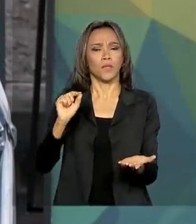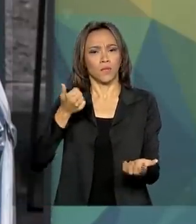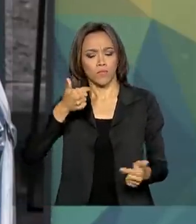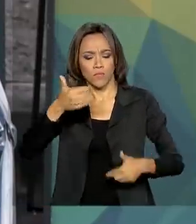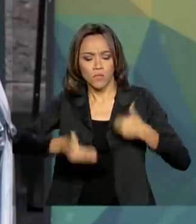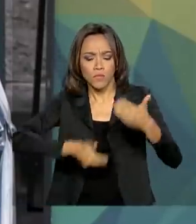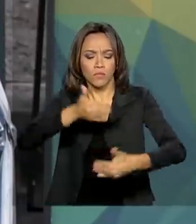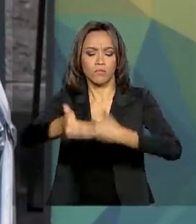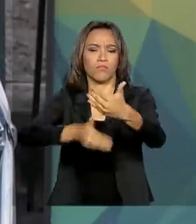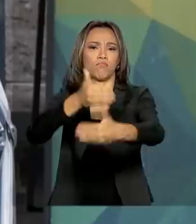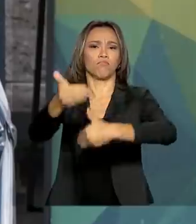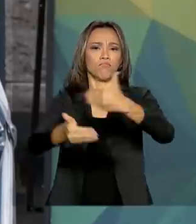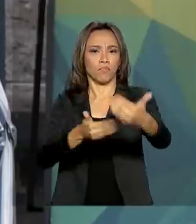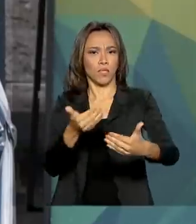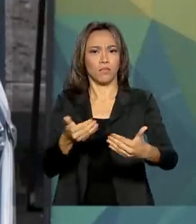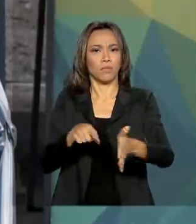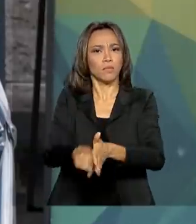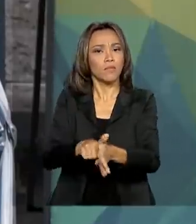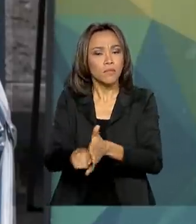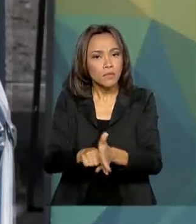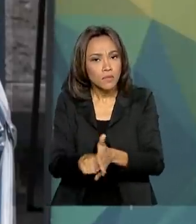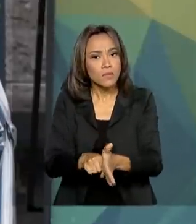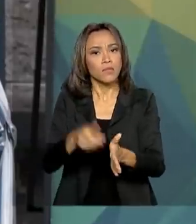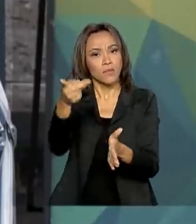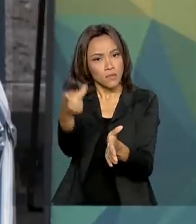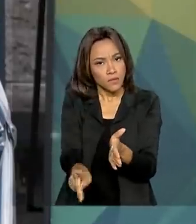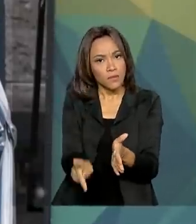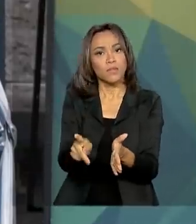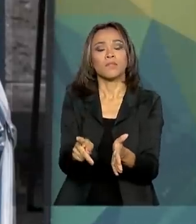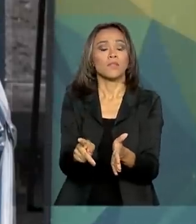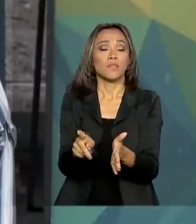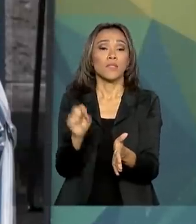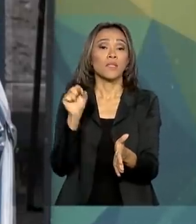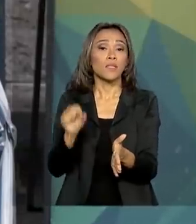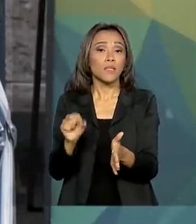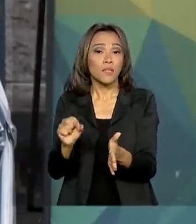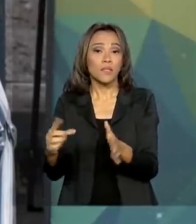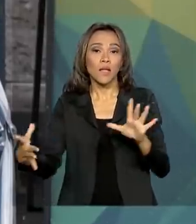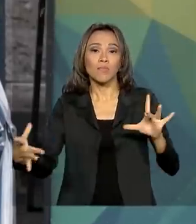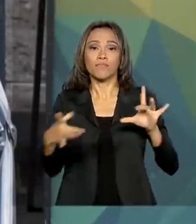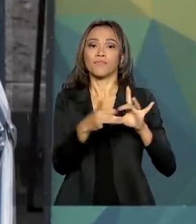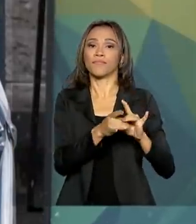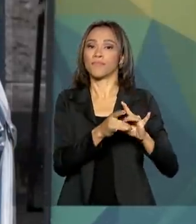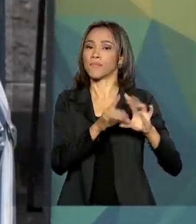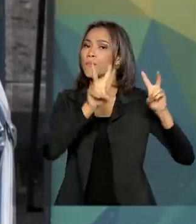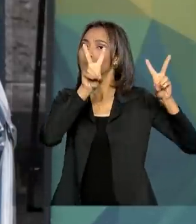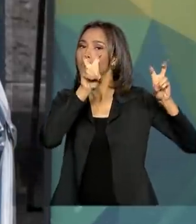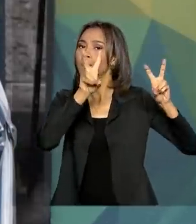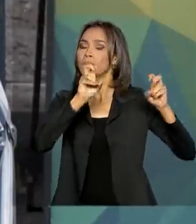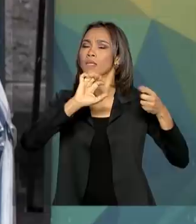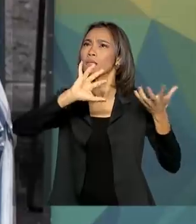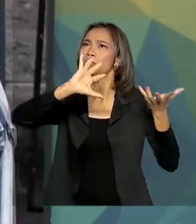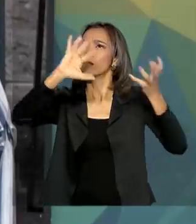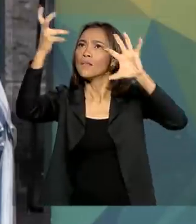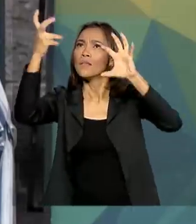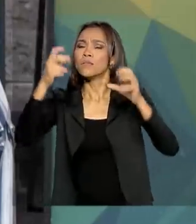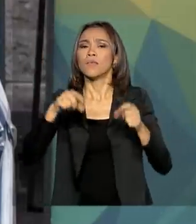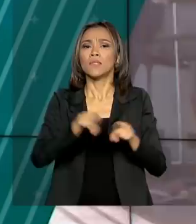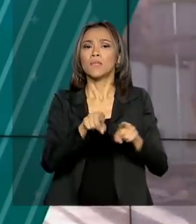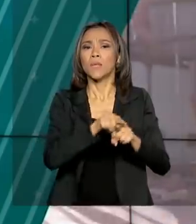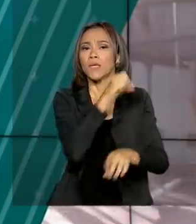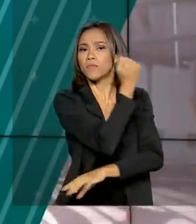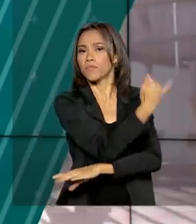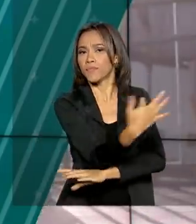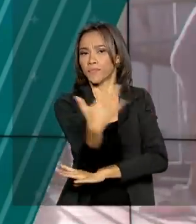das atividades científicas ligadas às questões climática e ambiental.